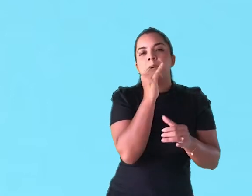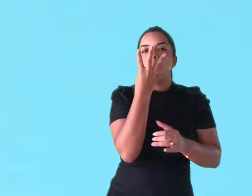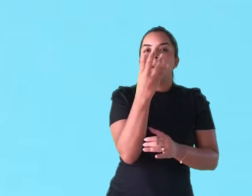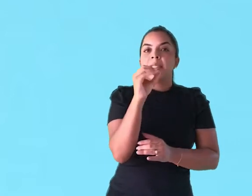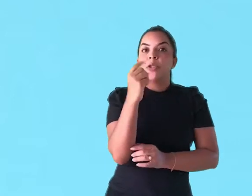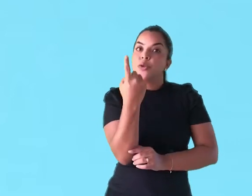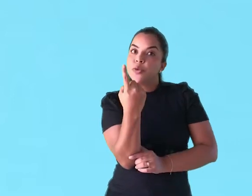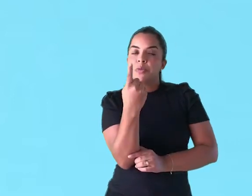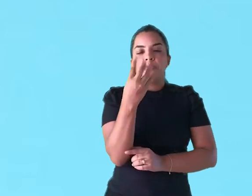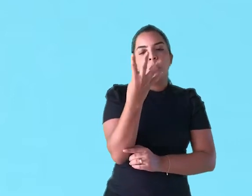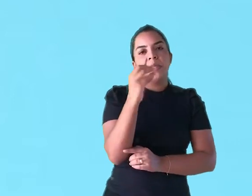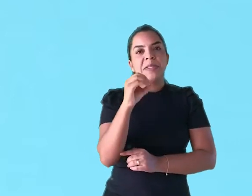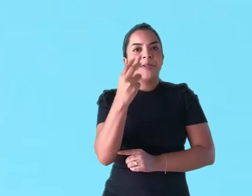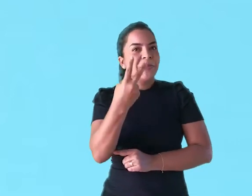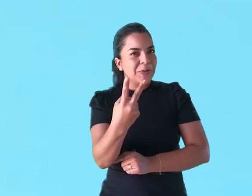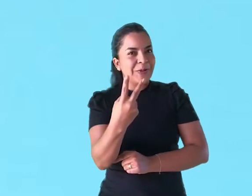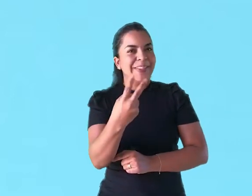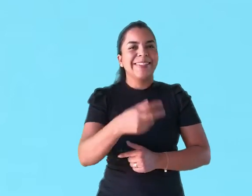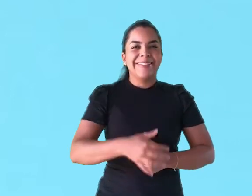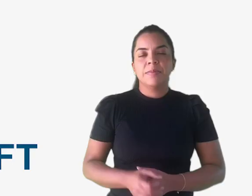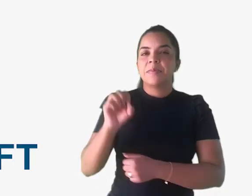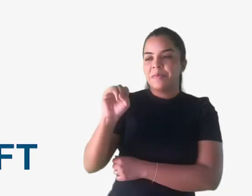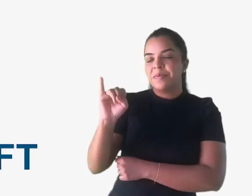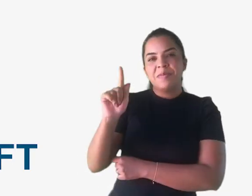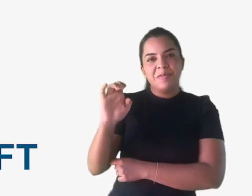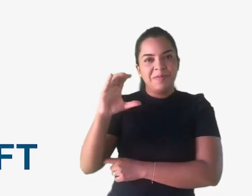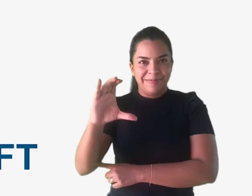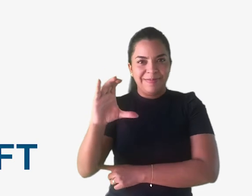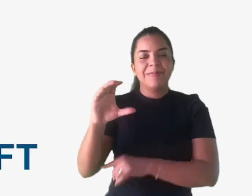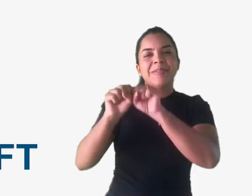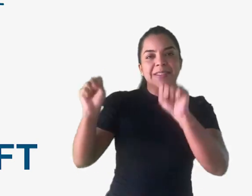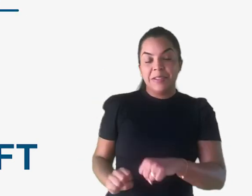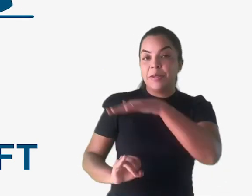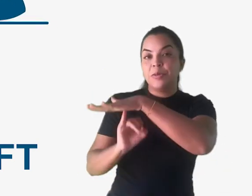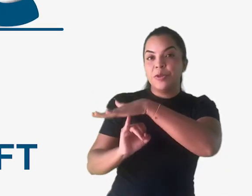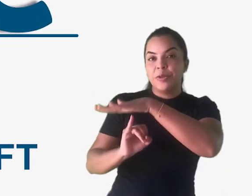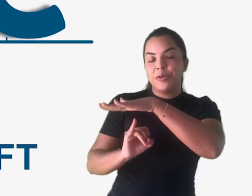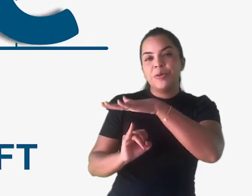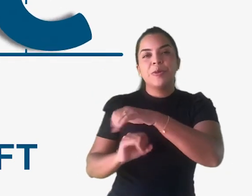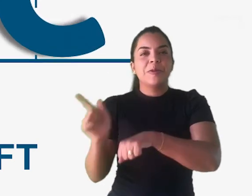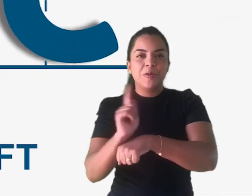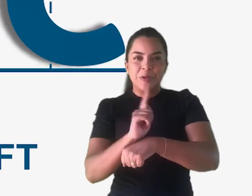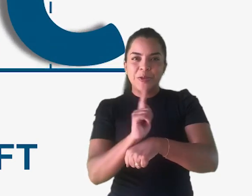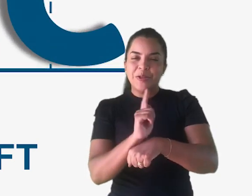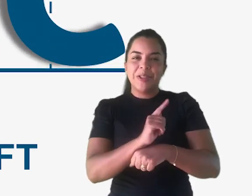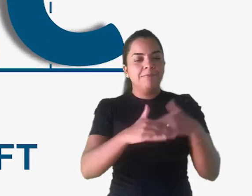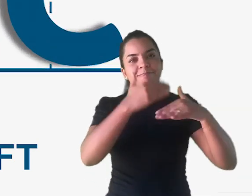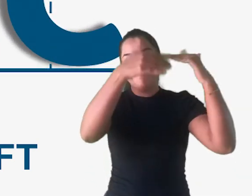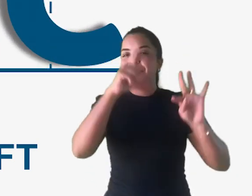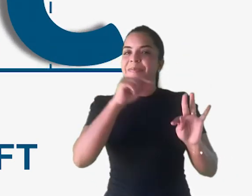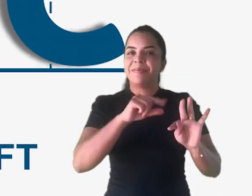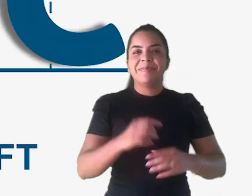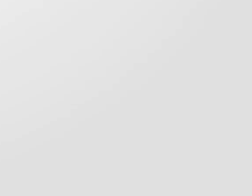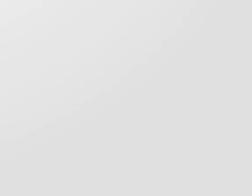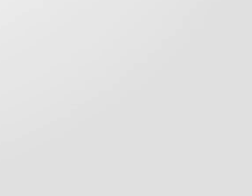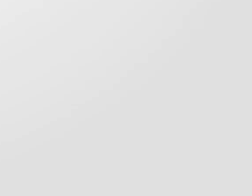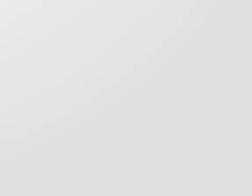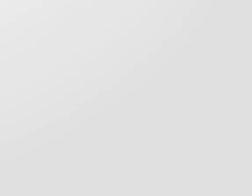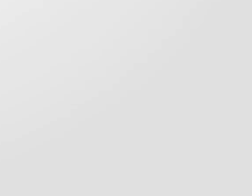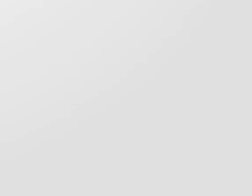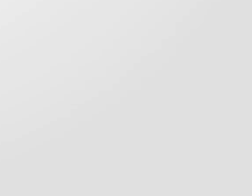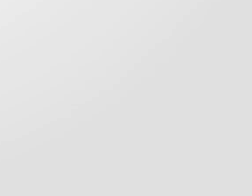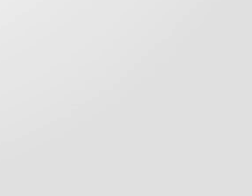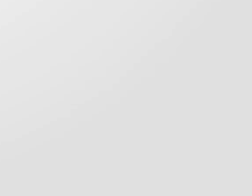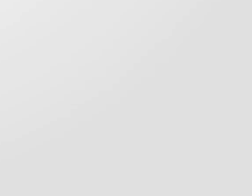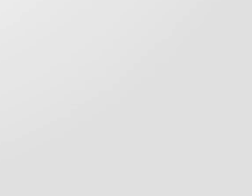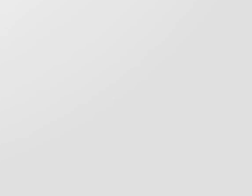401 e 402. Sistema Institucional de Gestão de Carreiras da UFT. UFT